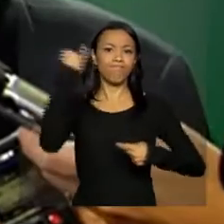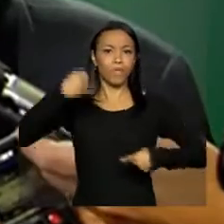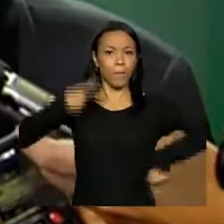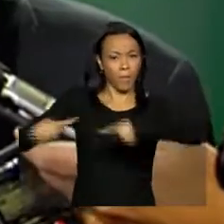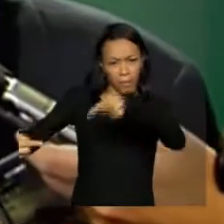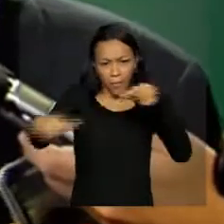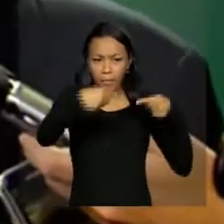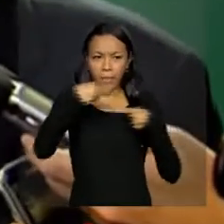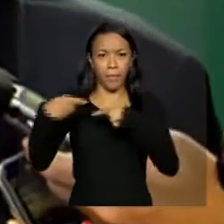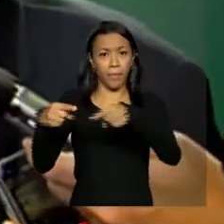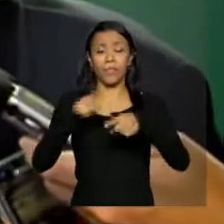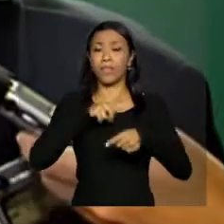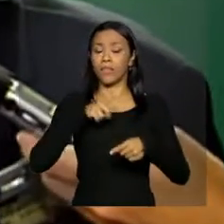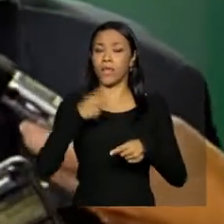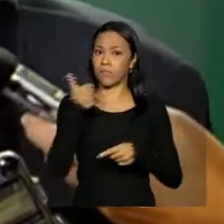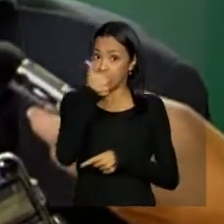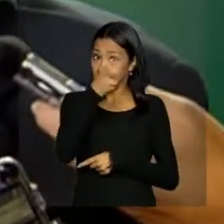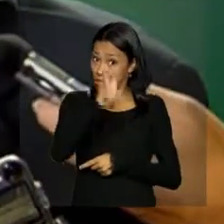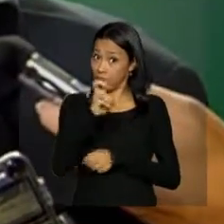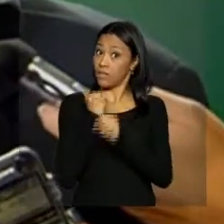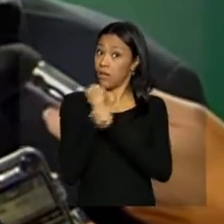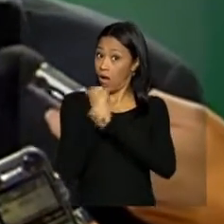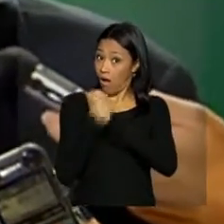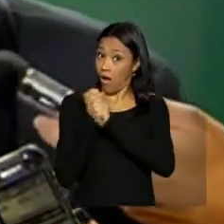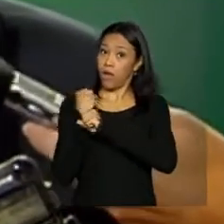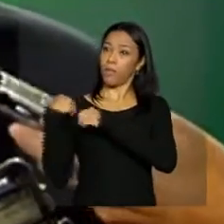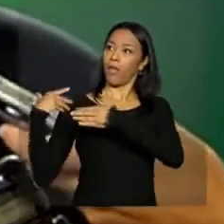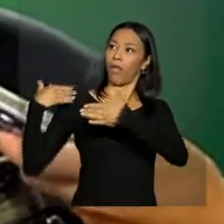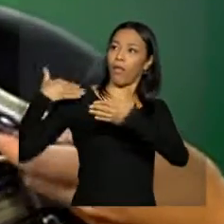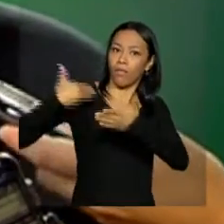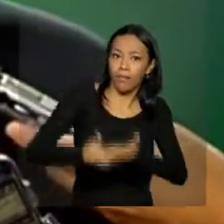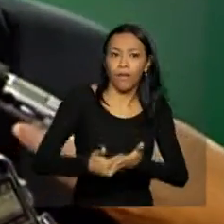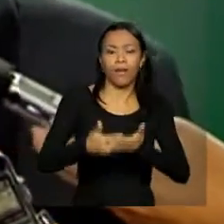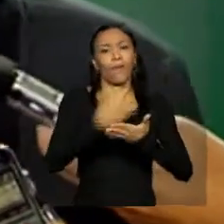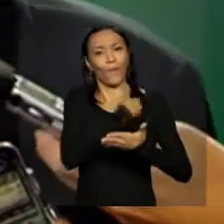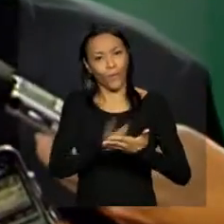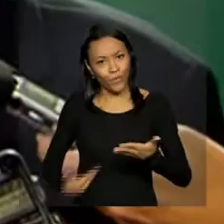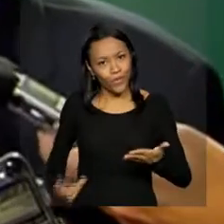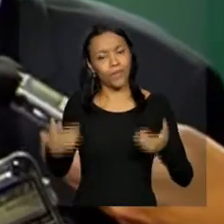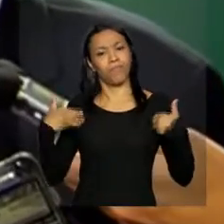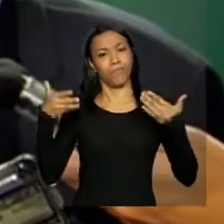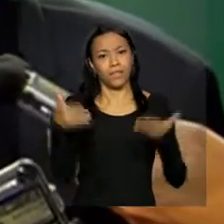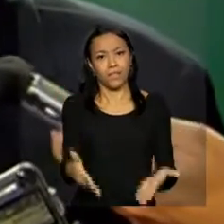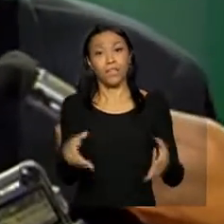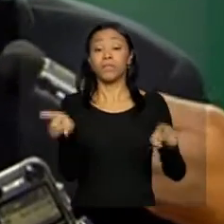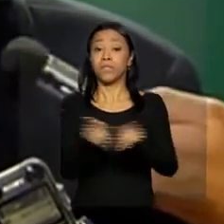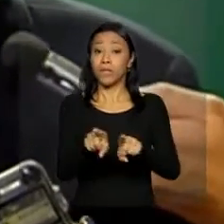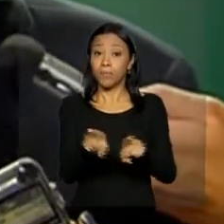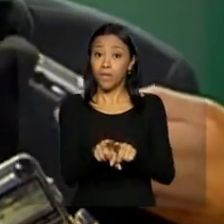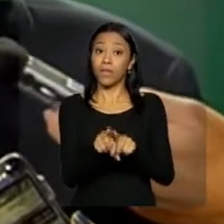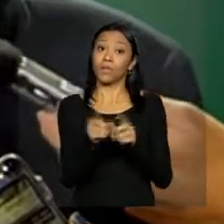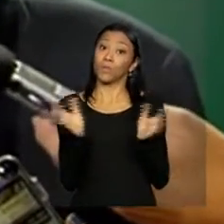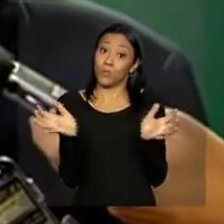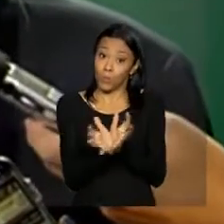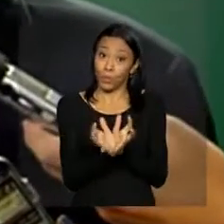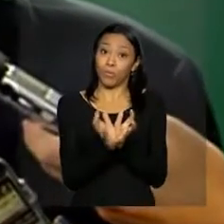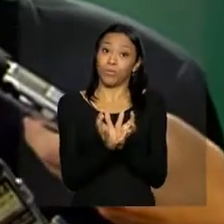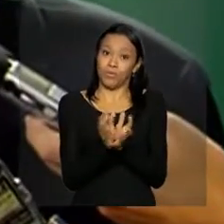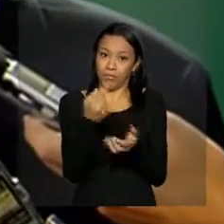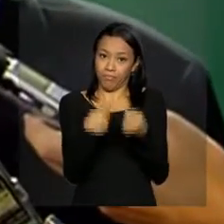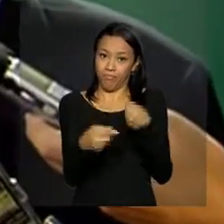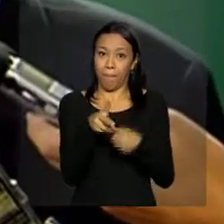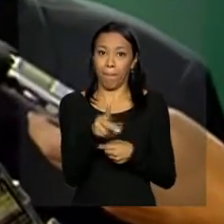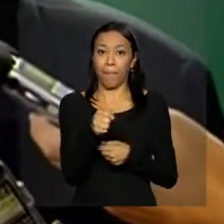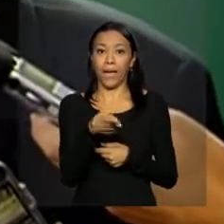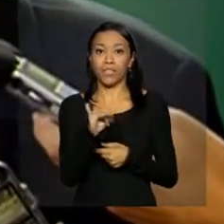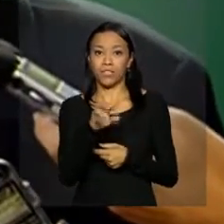acompanhado ao longo desses 15 anos do Fórum Social Mundial, nosso governo, e os partidos que compõem o nosso governo têm compartilhado